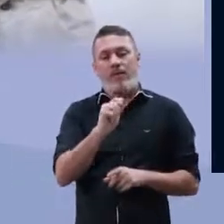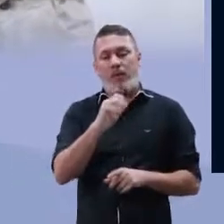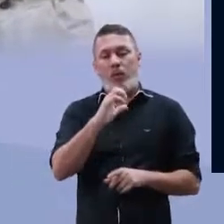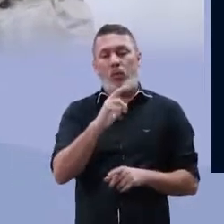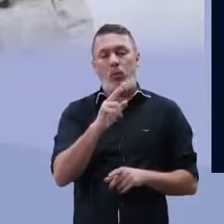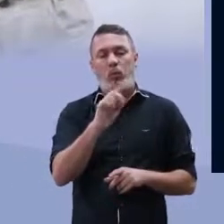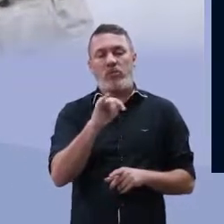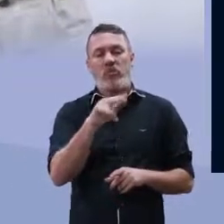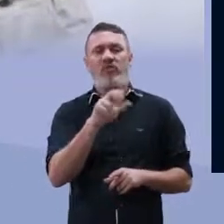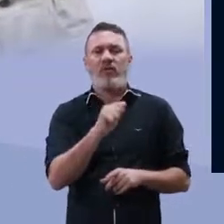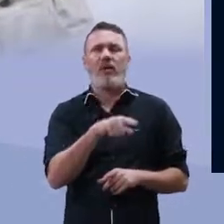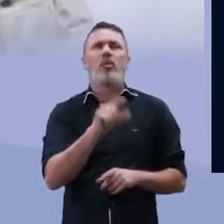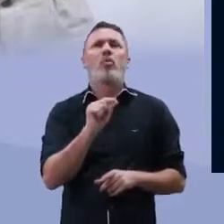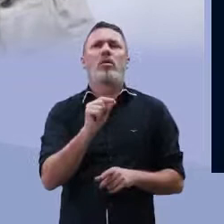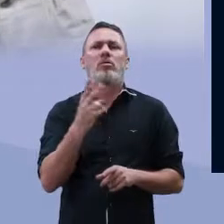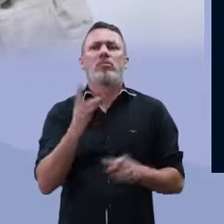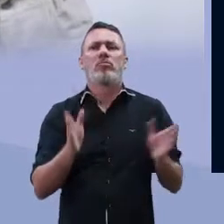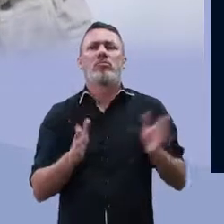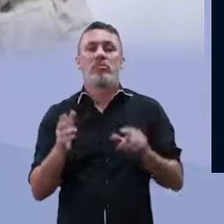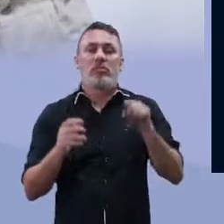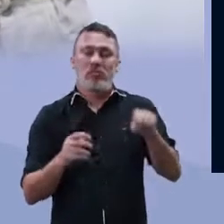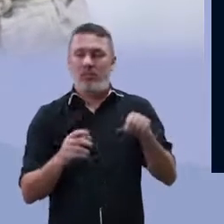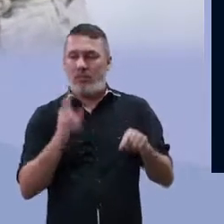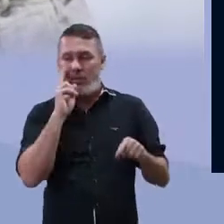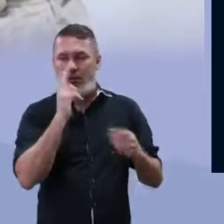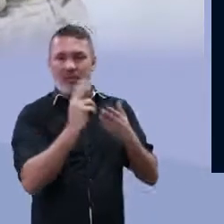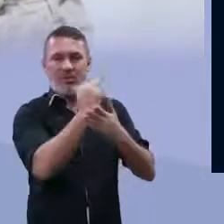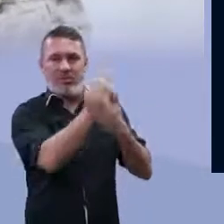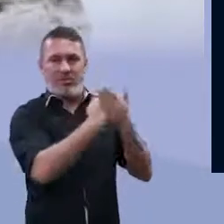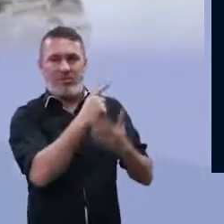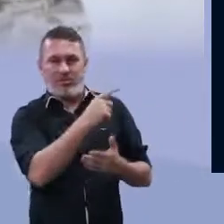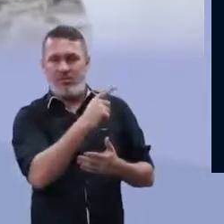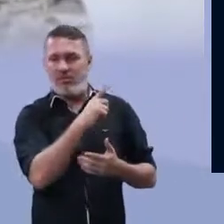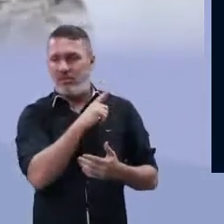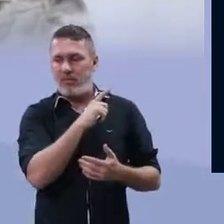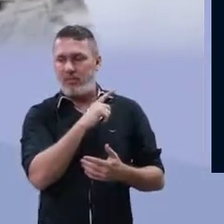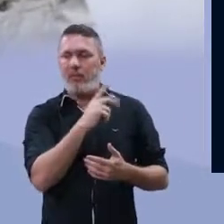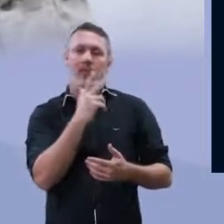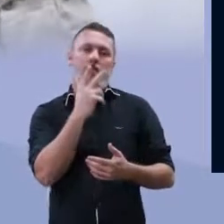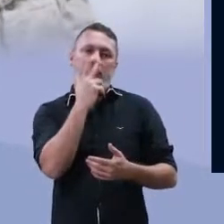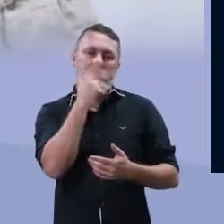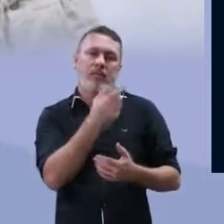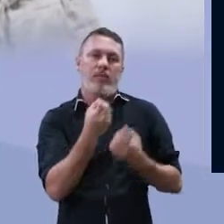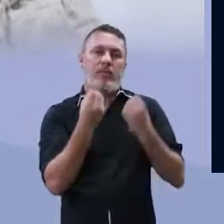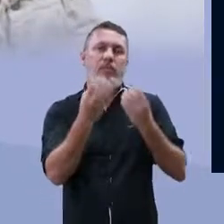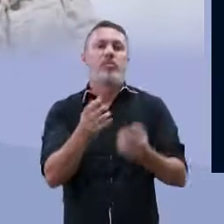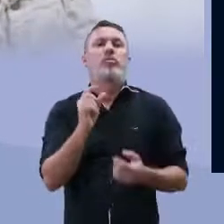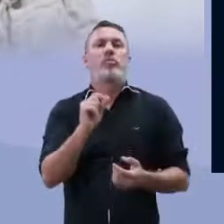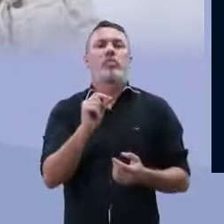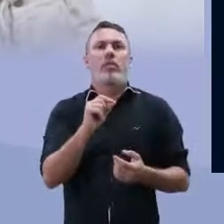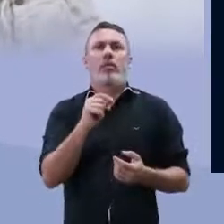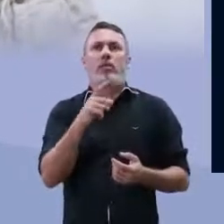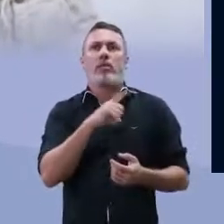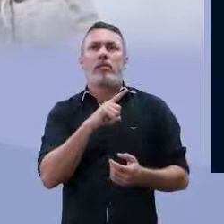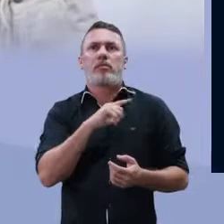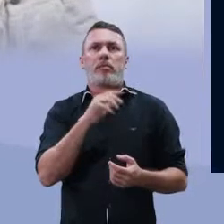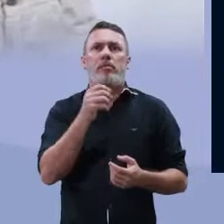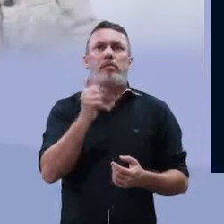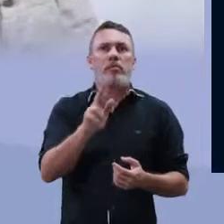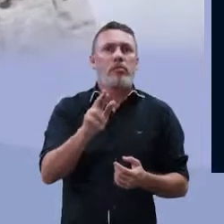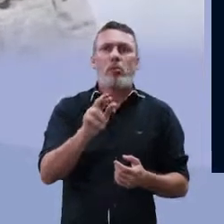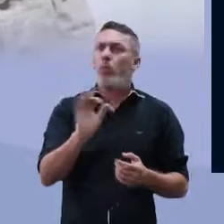algumas que são facultativas. As facultativas são essas que, quando a gente submete elas a uma